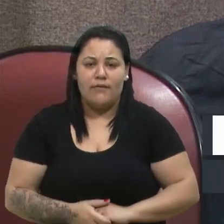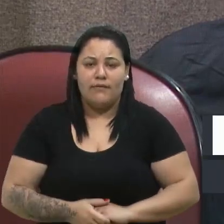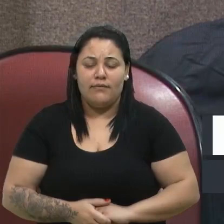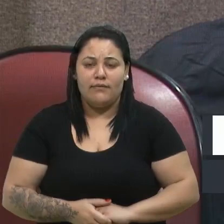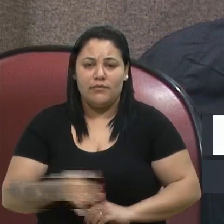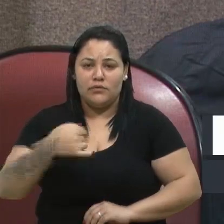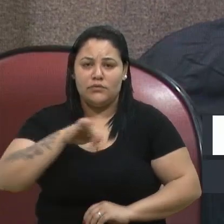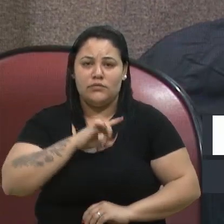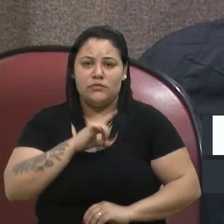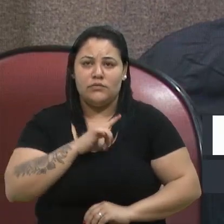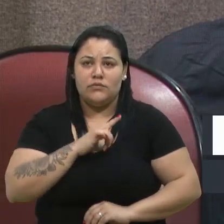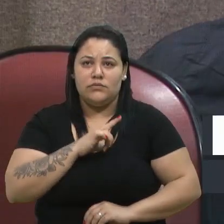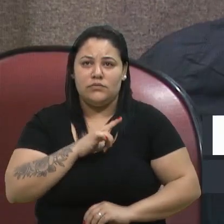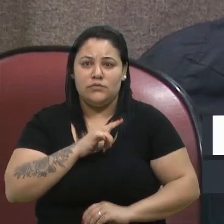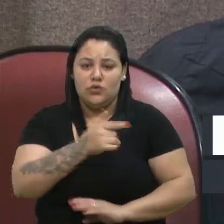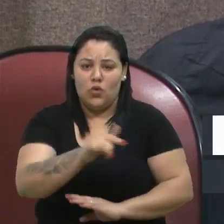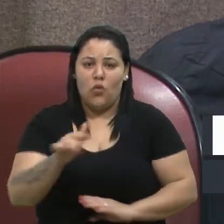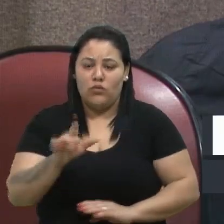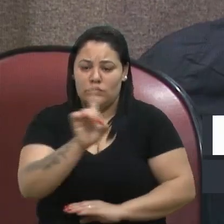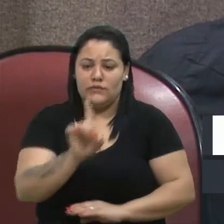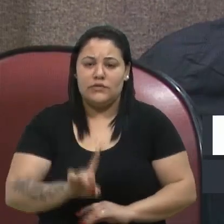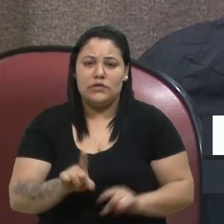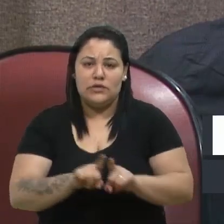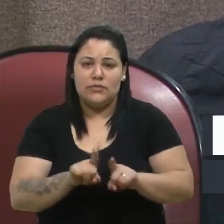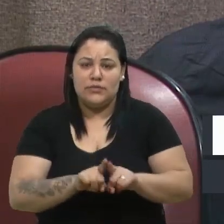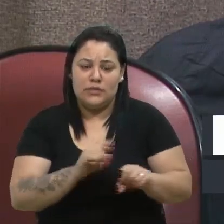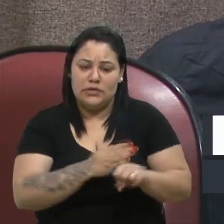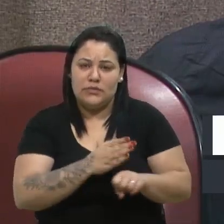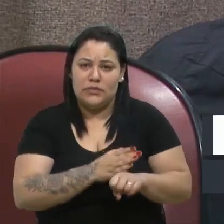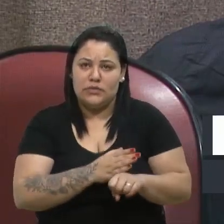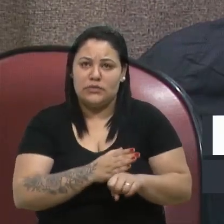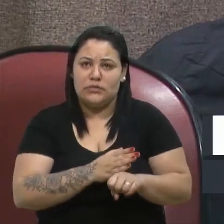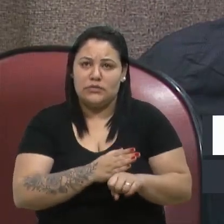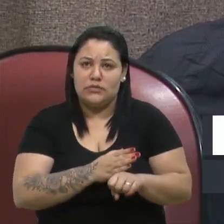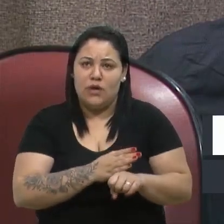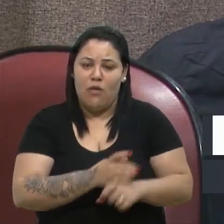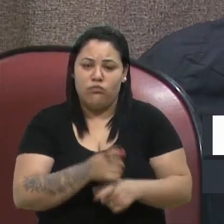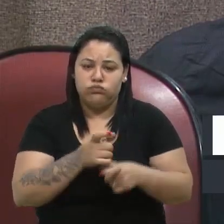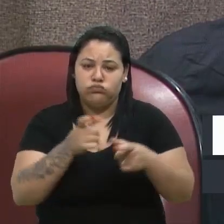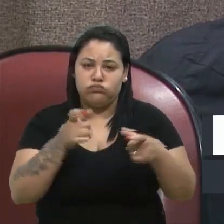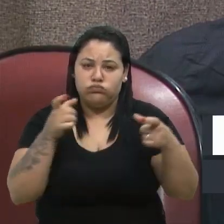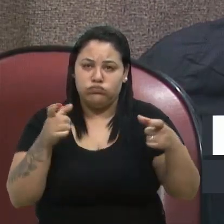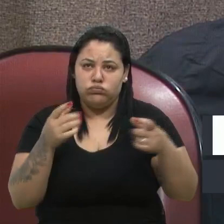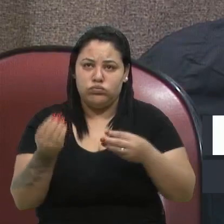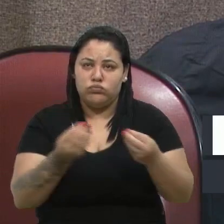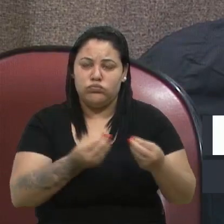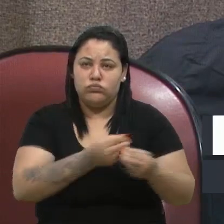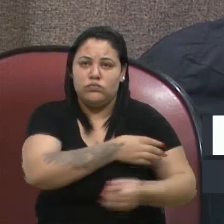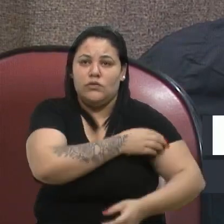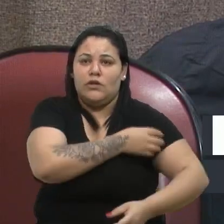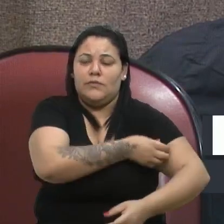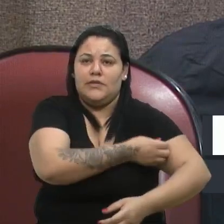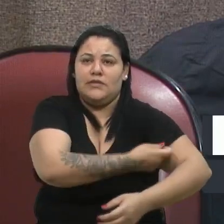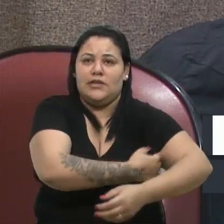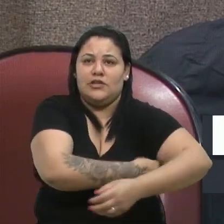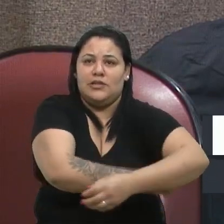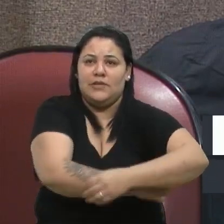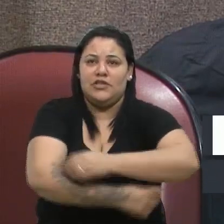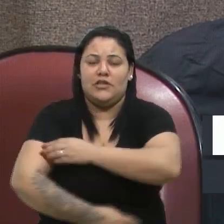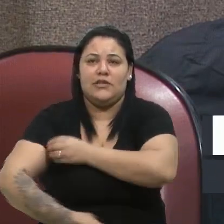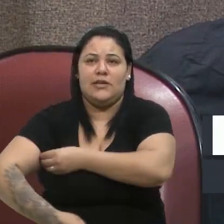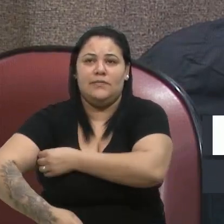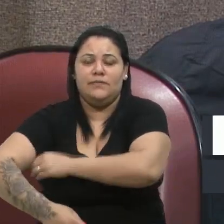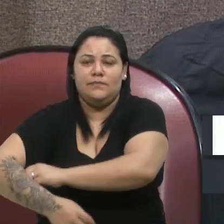ter outras deficiências sendo incorporadas a essa comissão e que vai crescer muito o trabalho, inclusive. Então, obviamente, é um